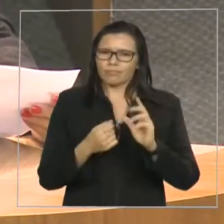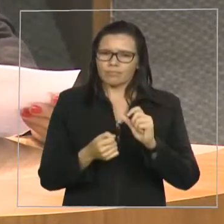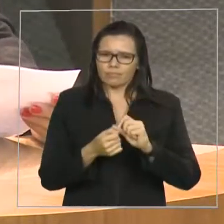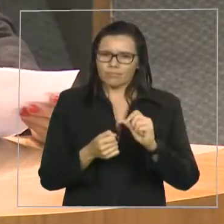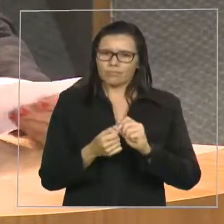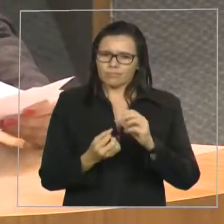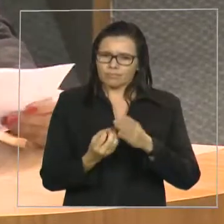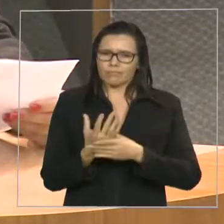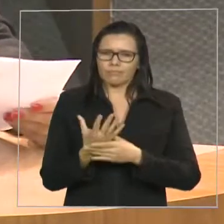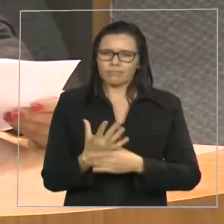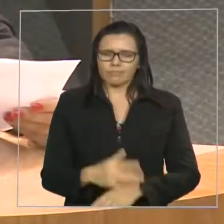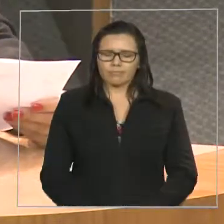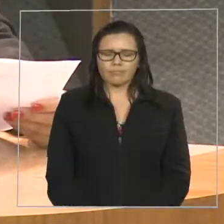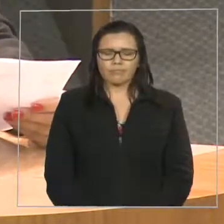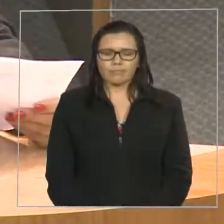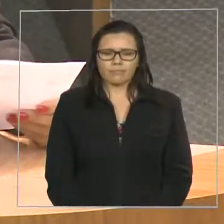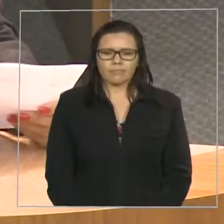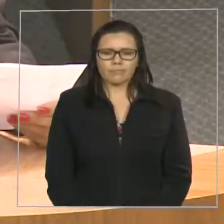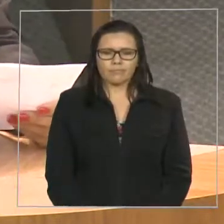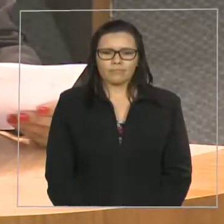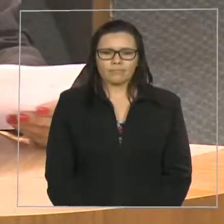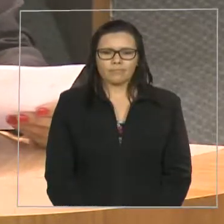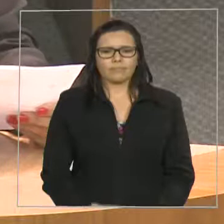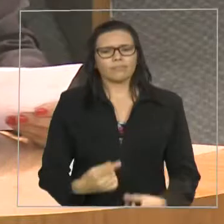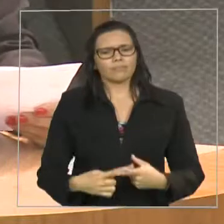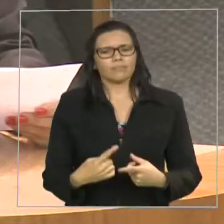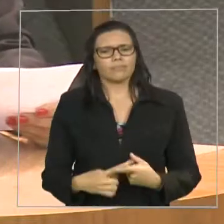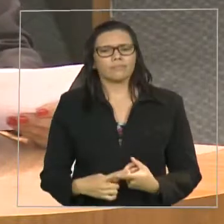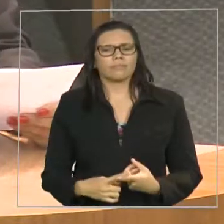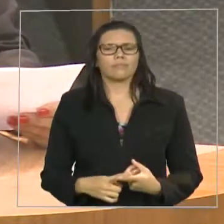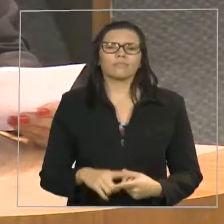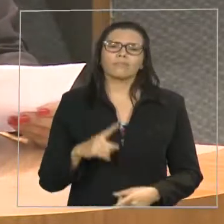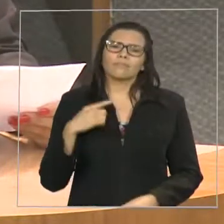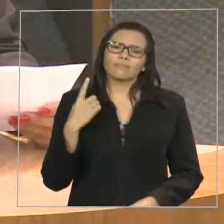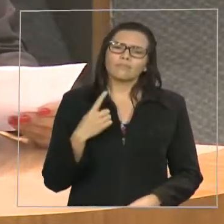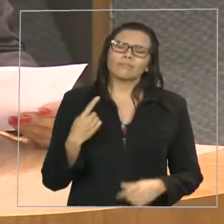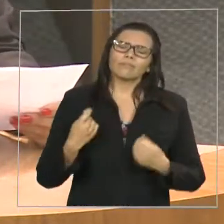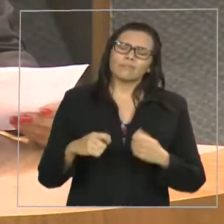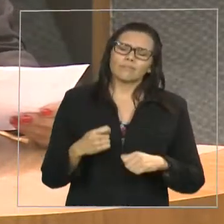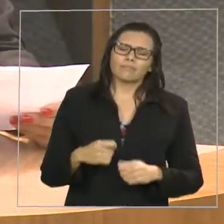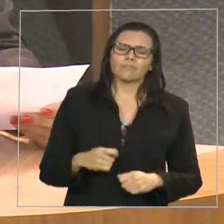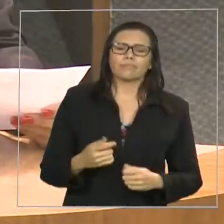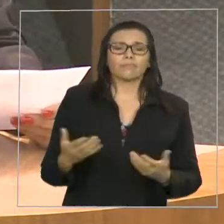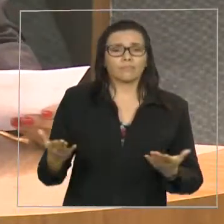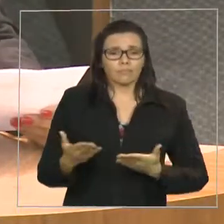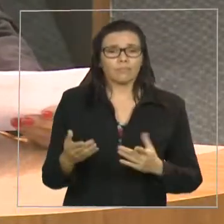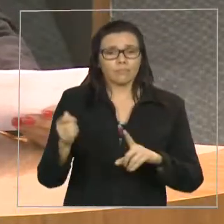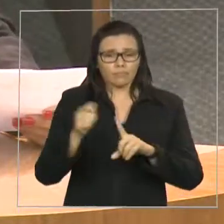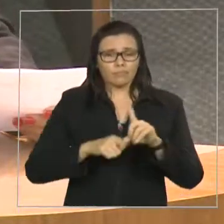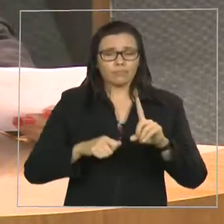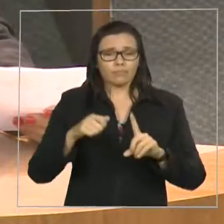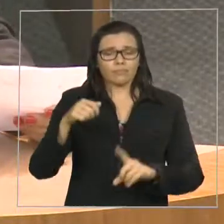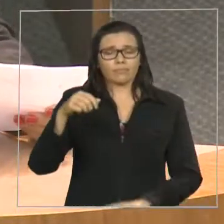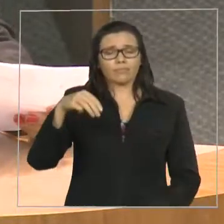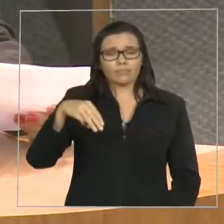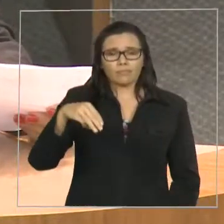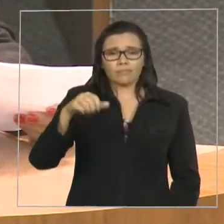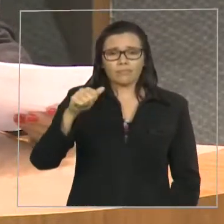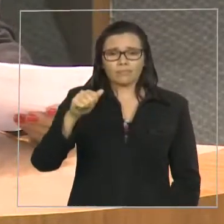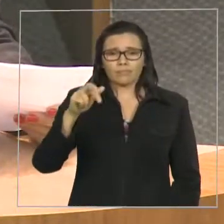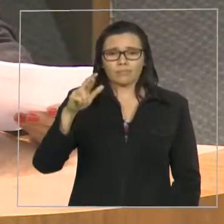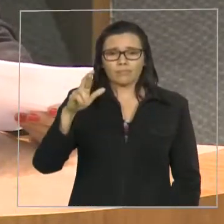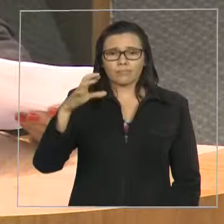até para que a gente possa estar homenageando, neste mês de março, a mulher